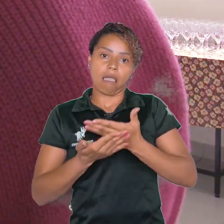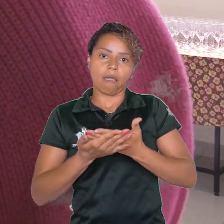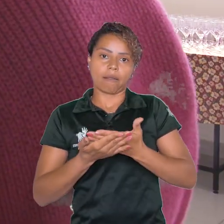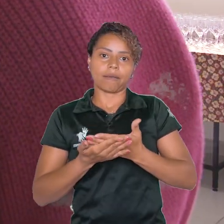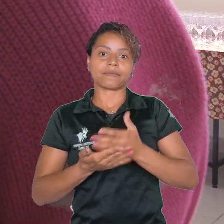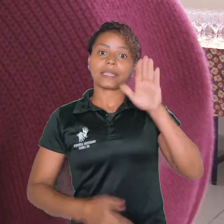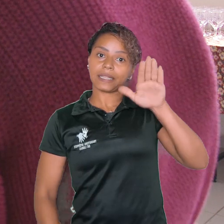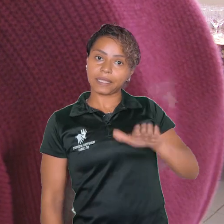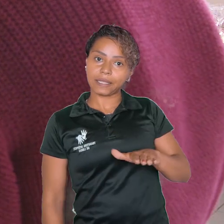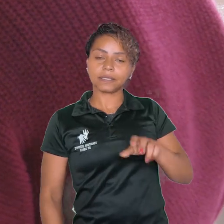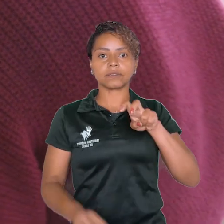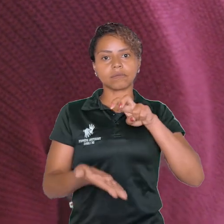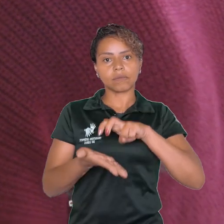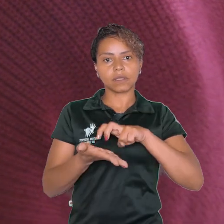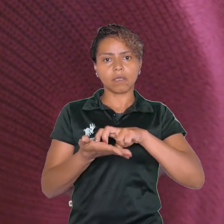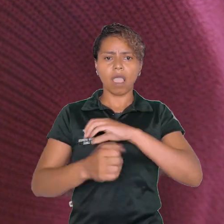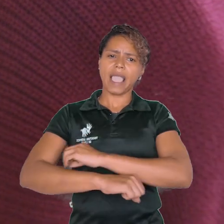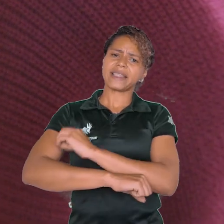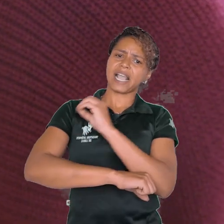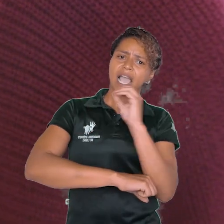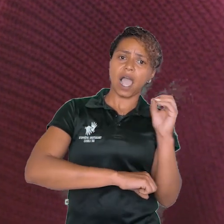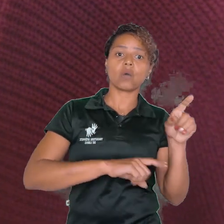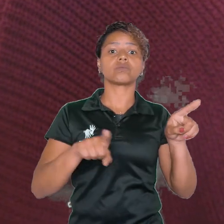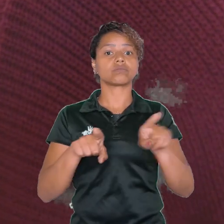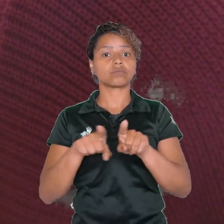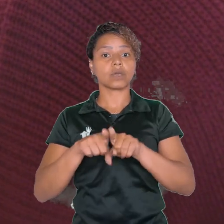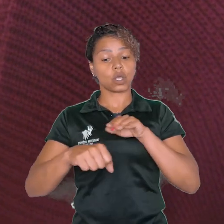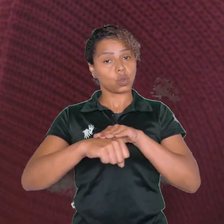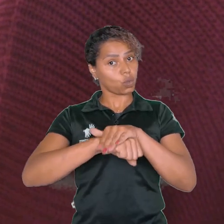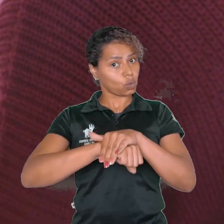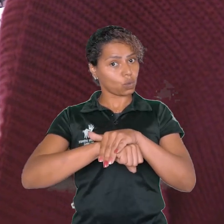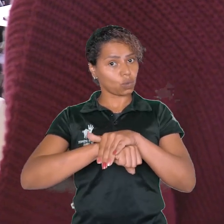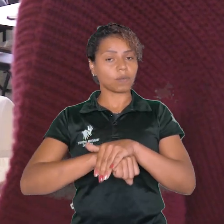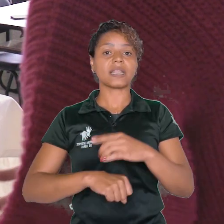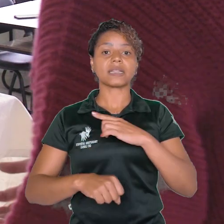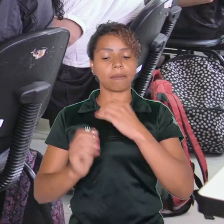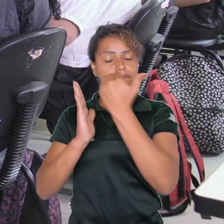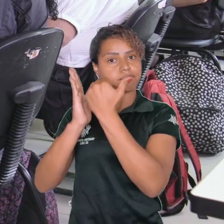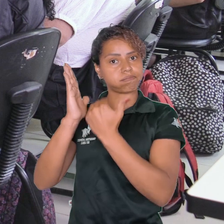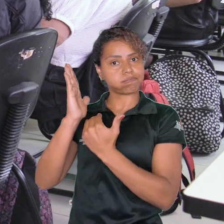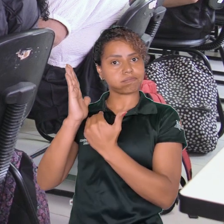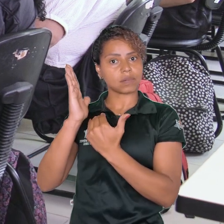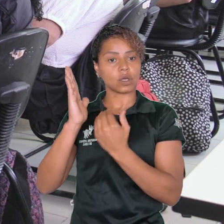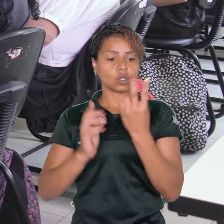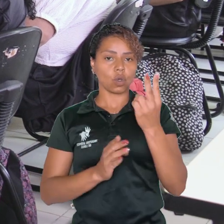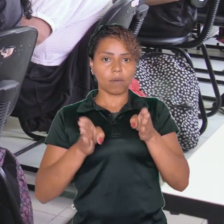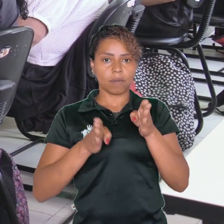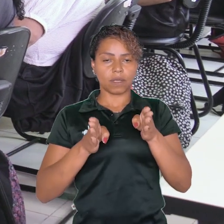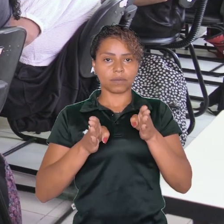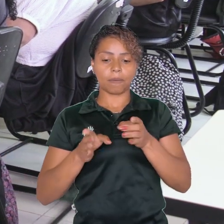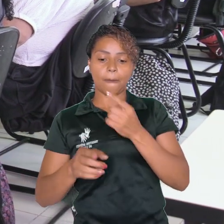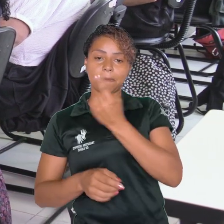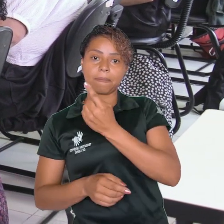tarde e da manhã, no integral e no noturno à noite. A área de curricular tem basicamente dois momentos. Do primeiro